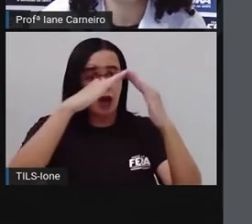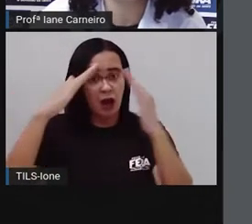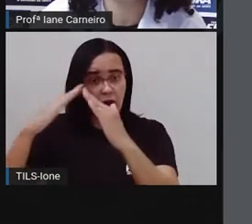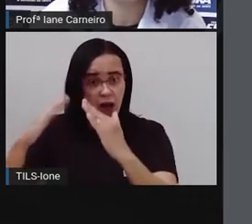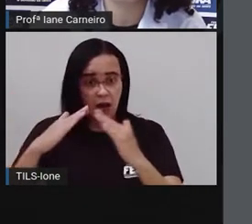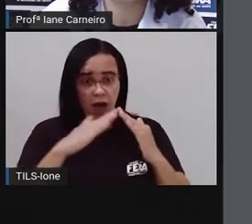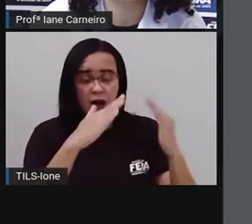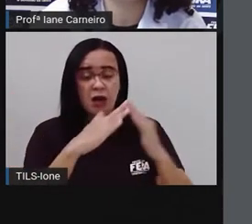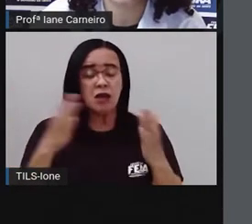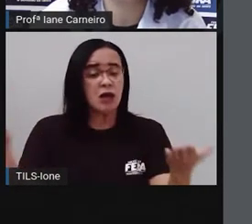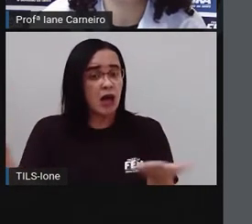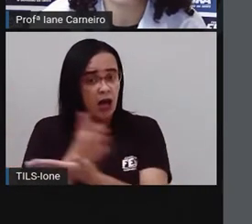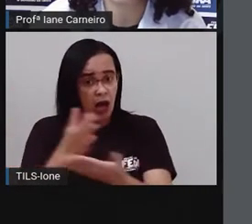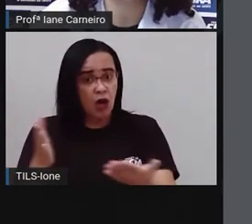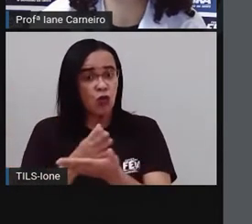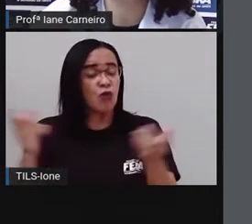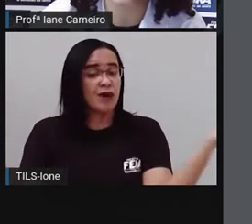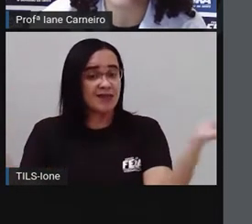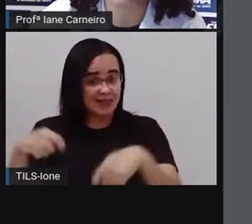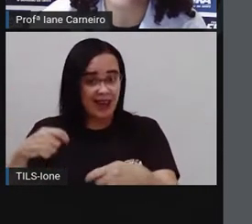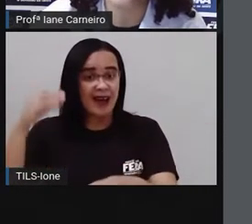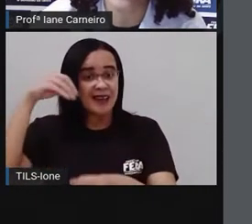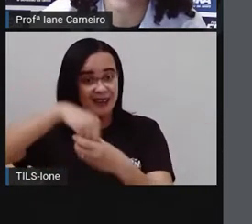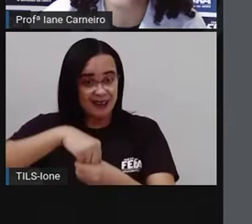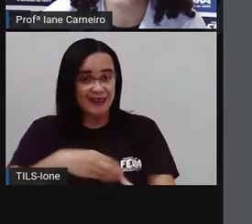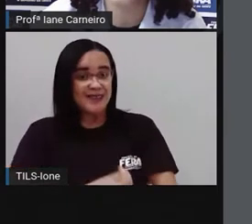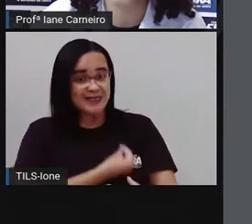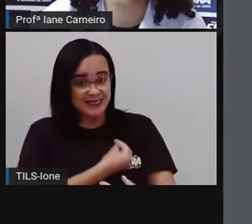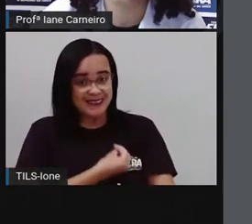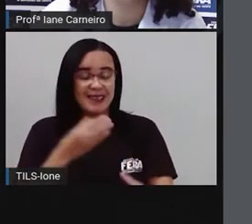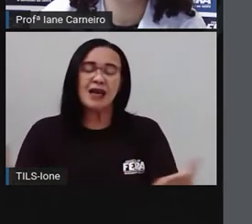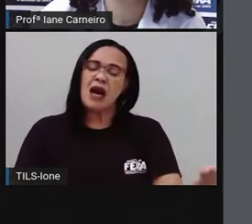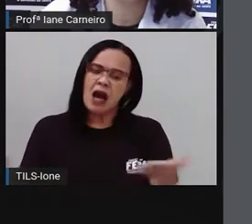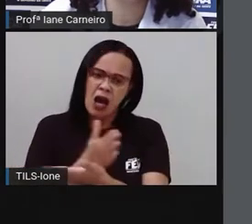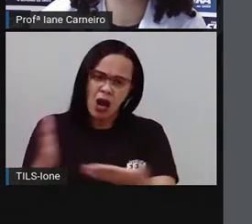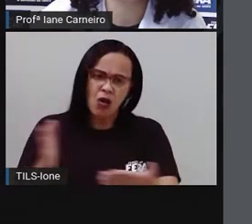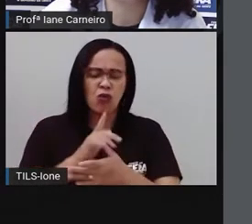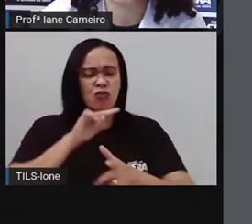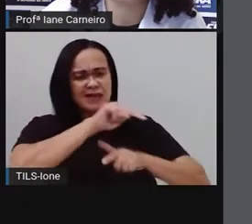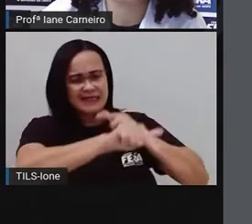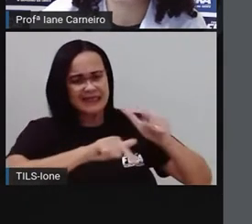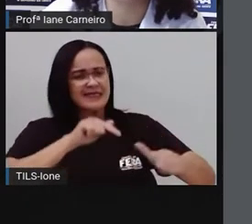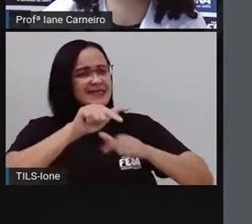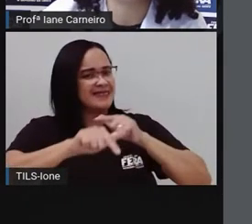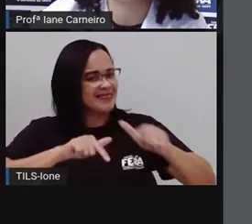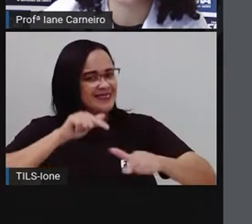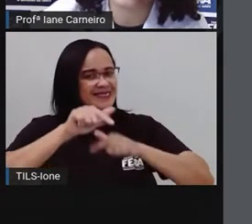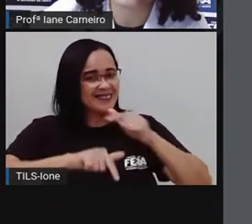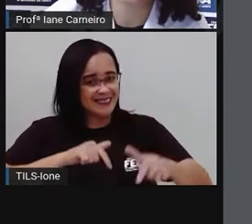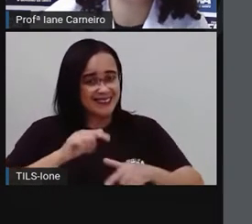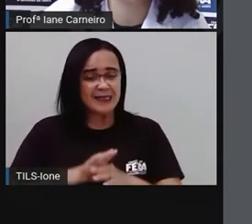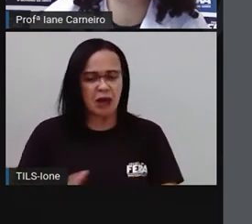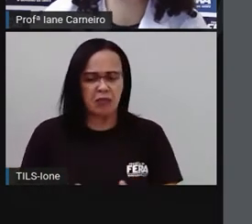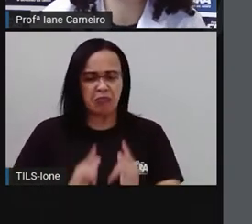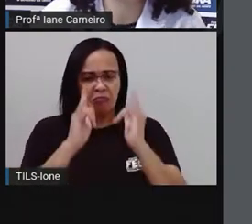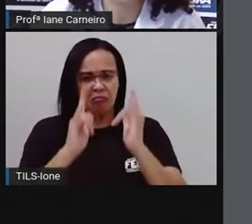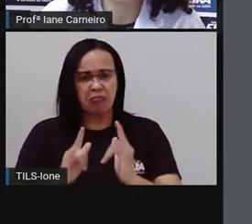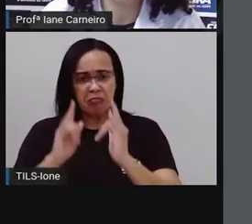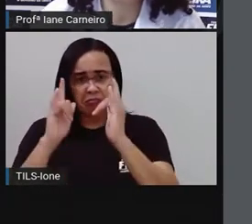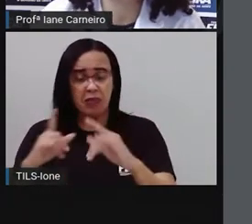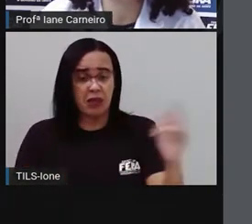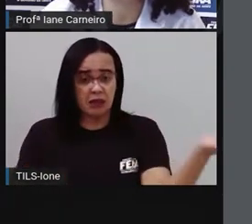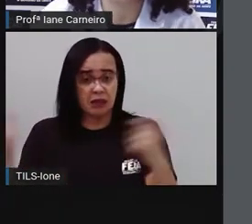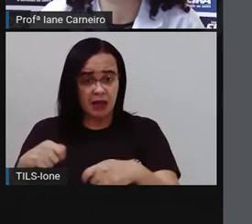Tem outras que servem para trabalhar. Quando os prédios servem para morar, chamam-se